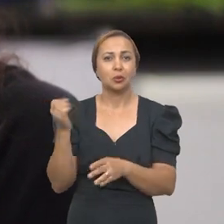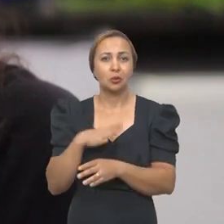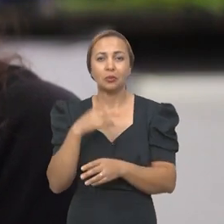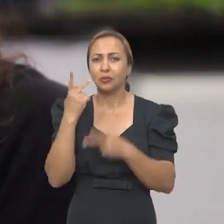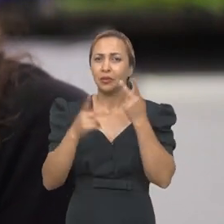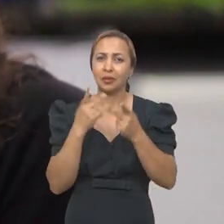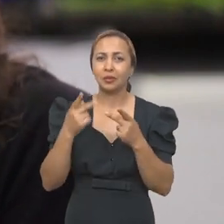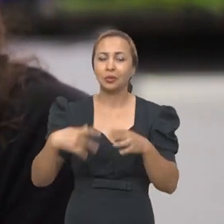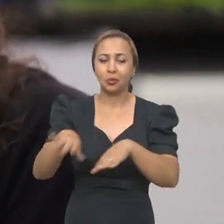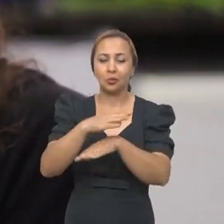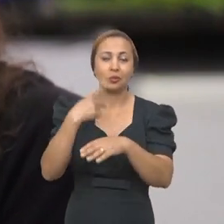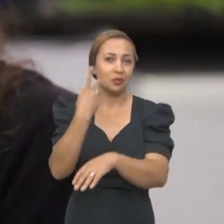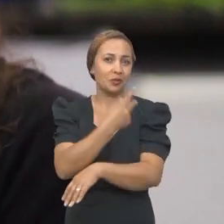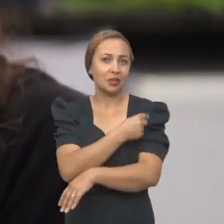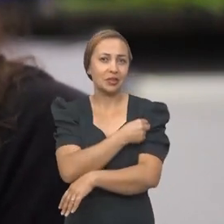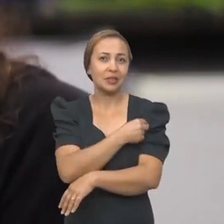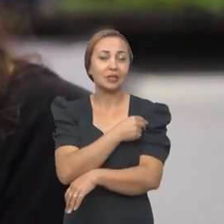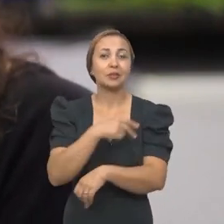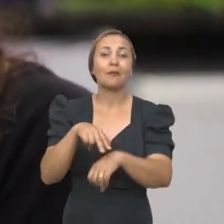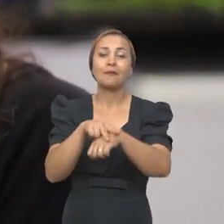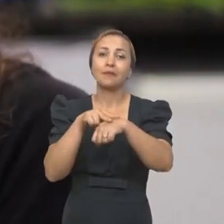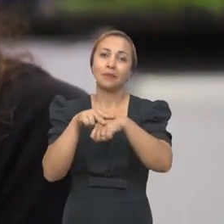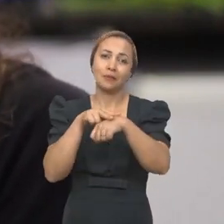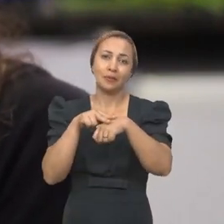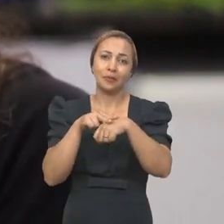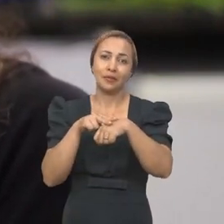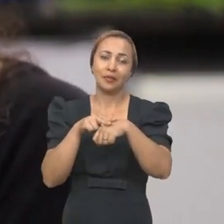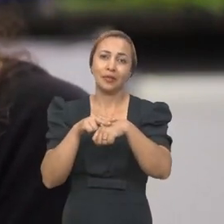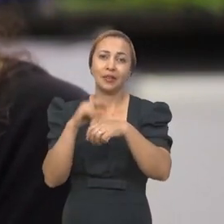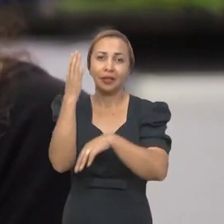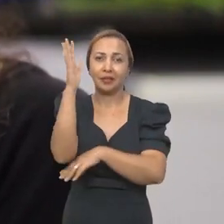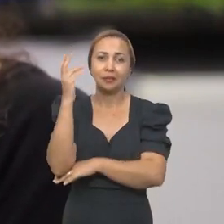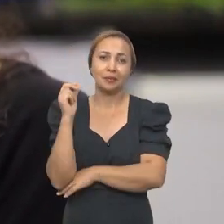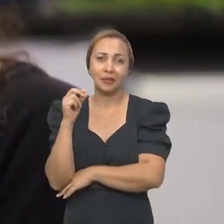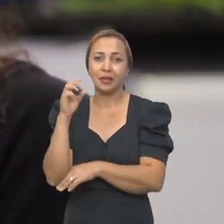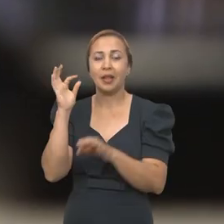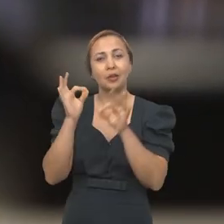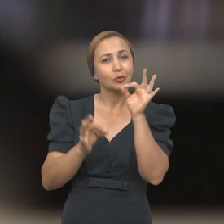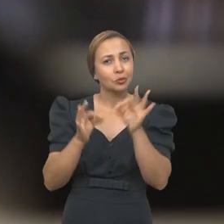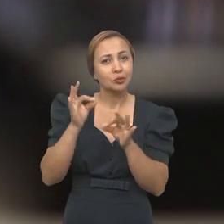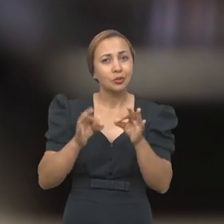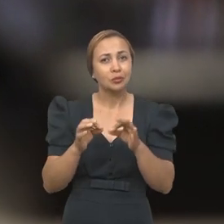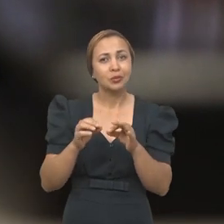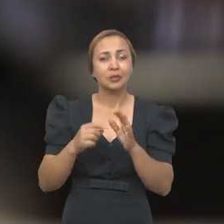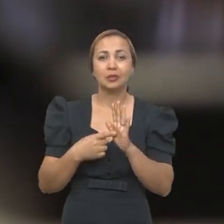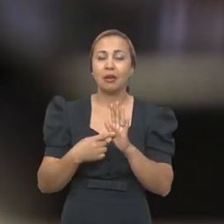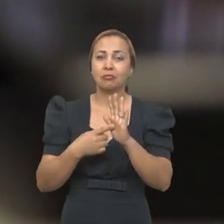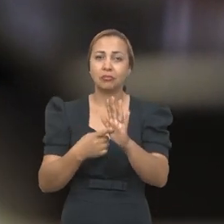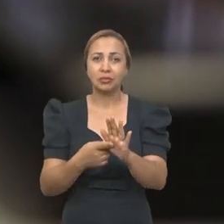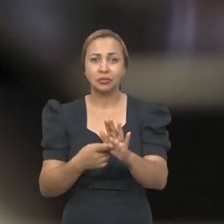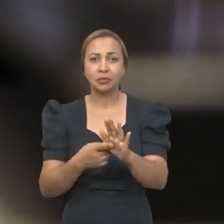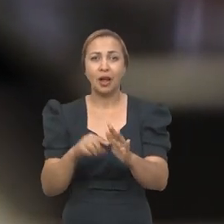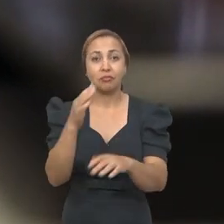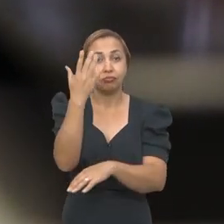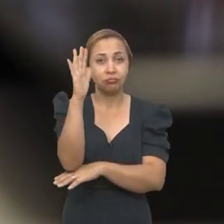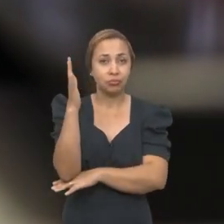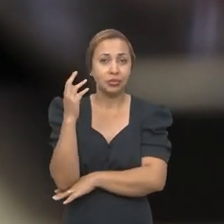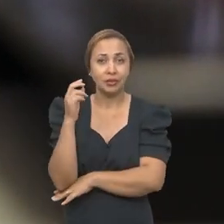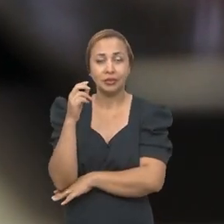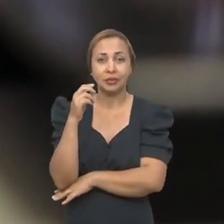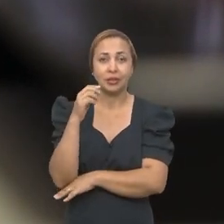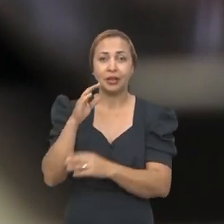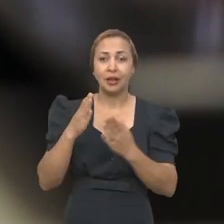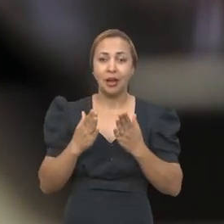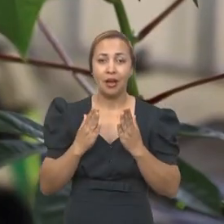recentes falando sobre uma vacinação verde nas plantas, que é justamente expor essas